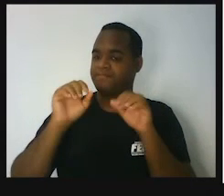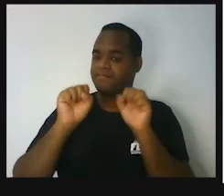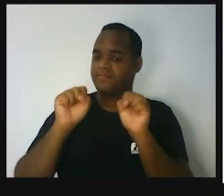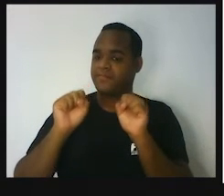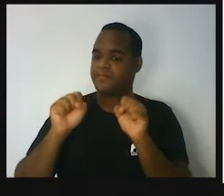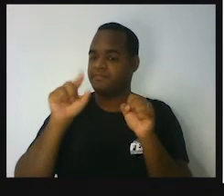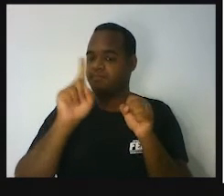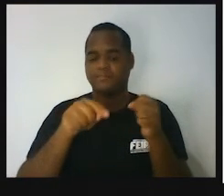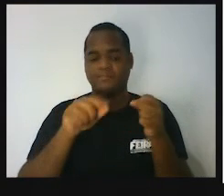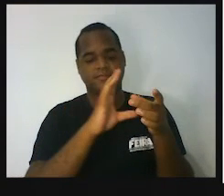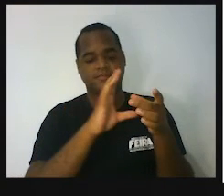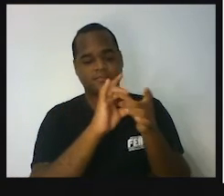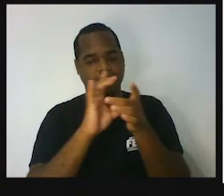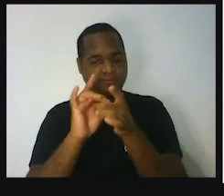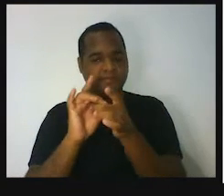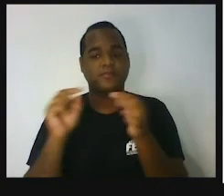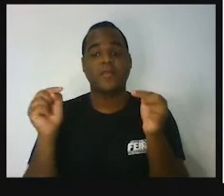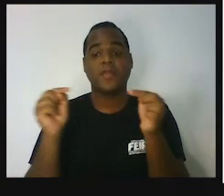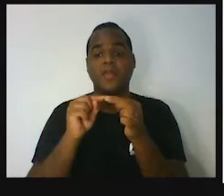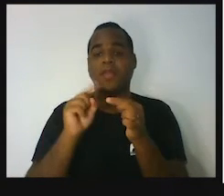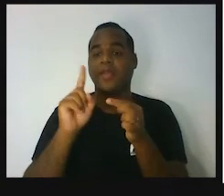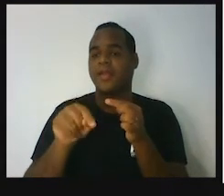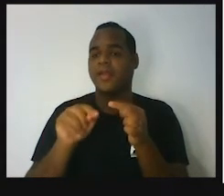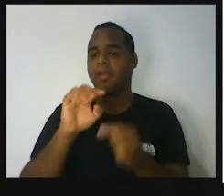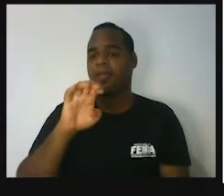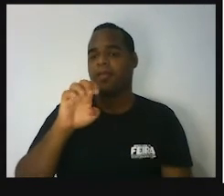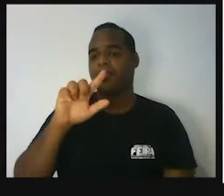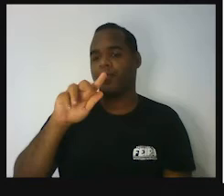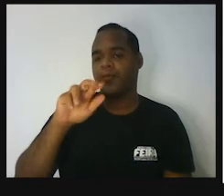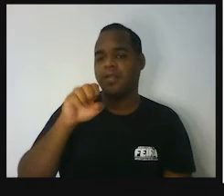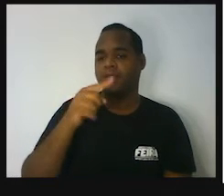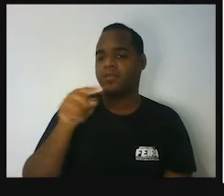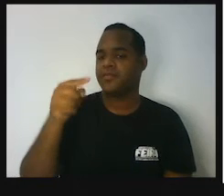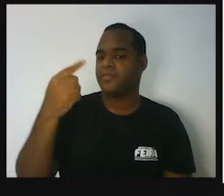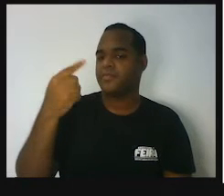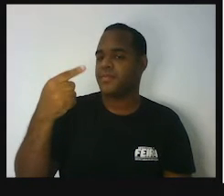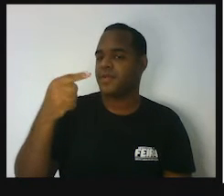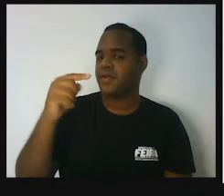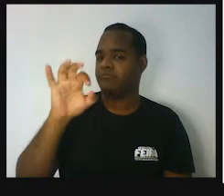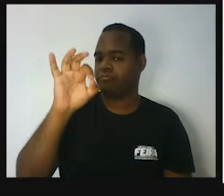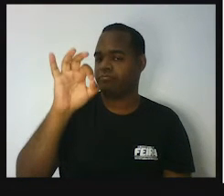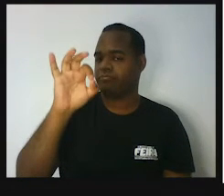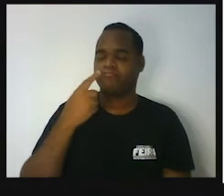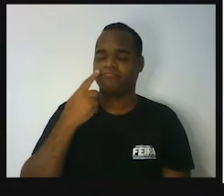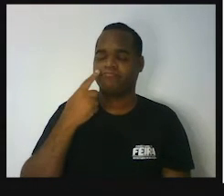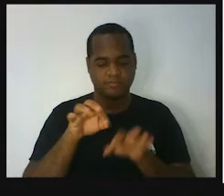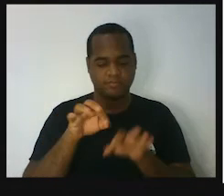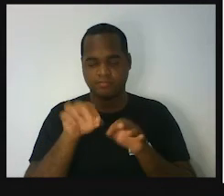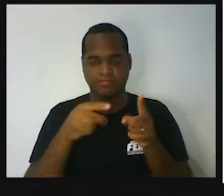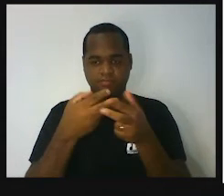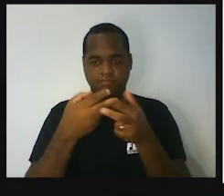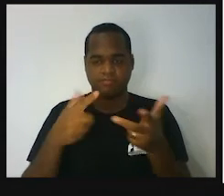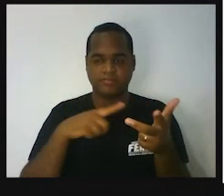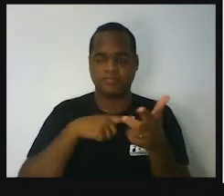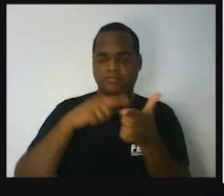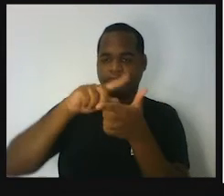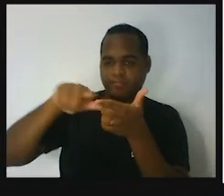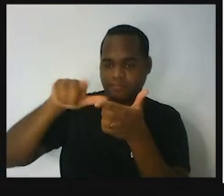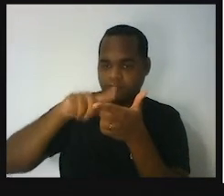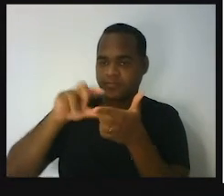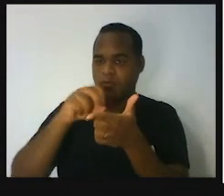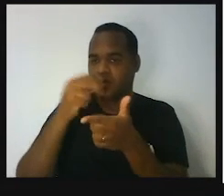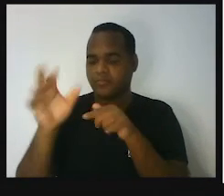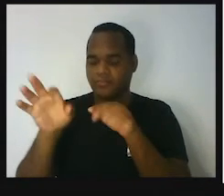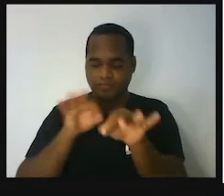relacionada às equações, certo? A elaborar, né, problemas ou resolver